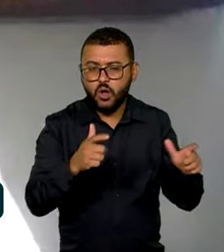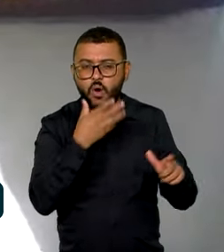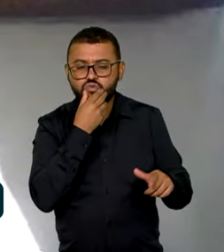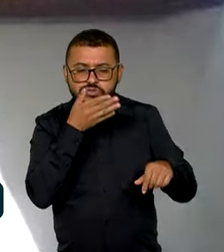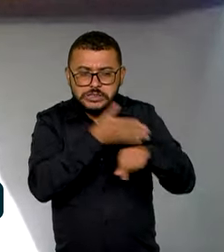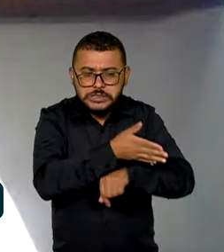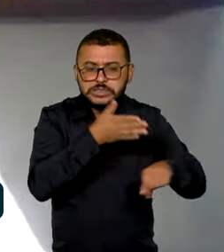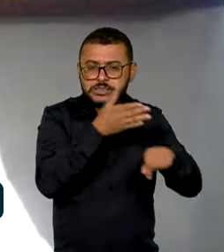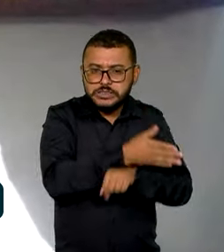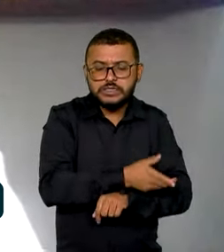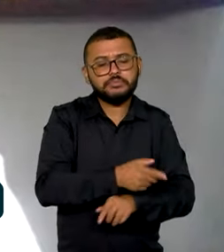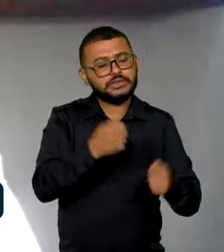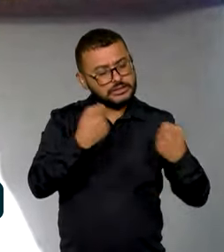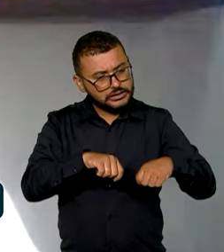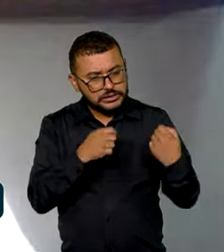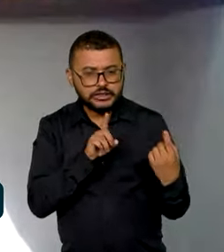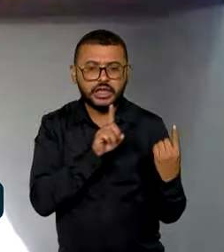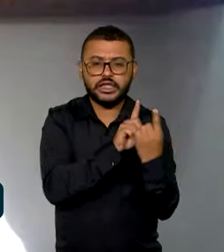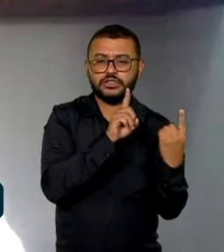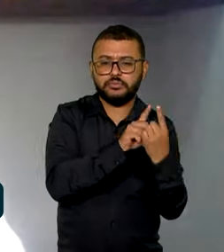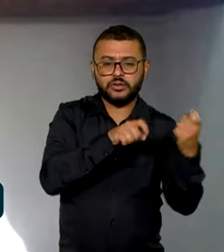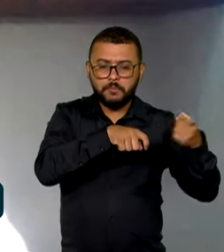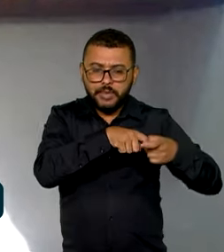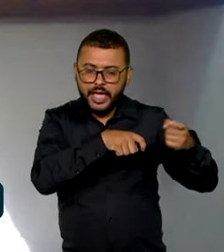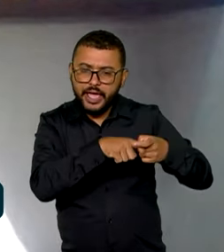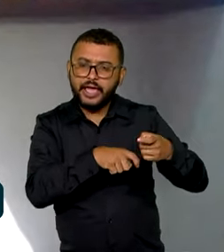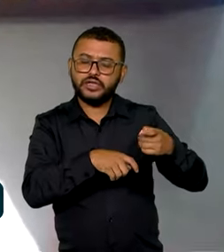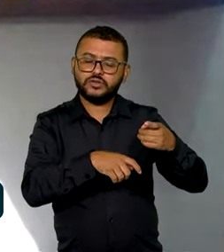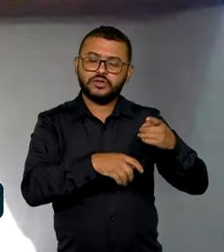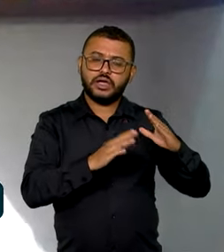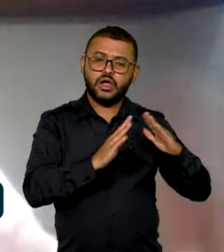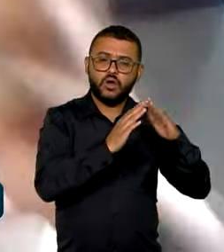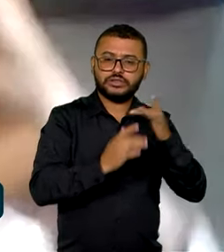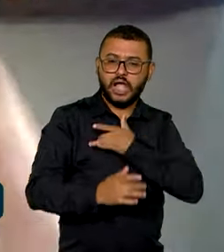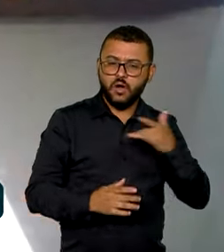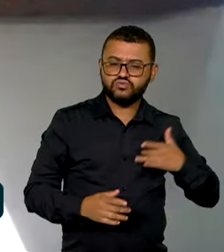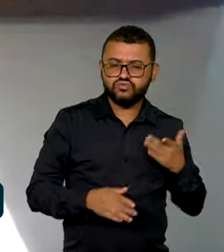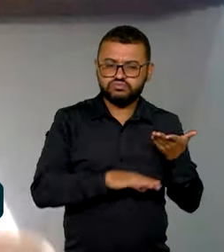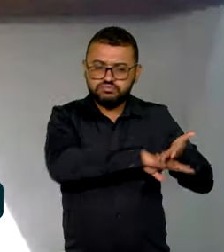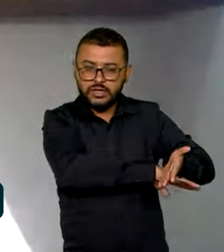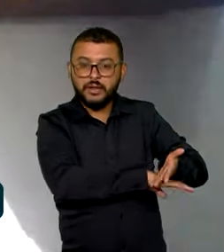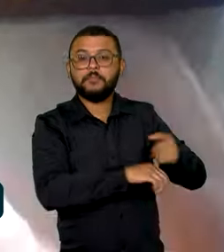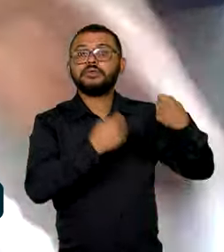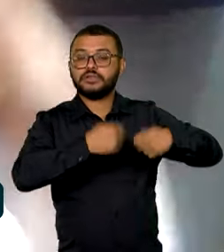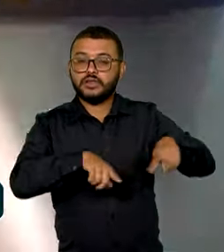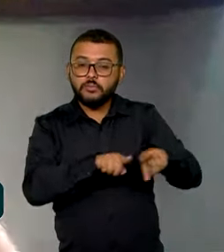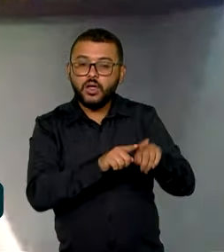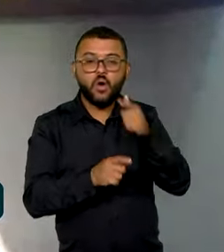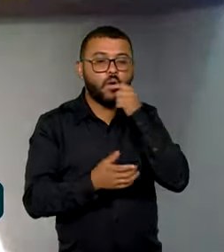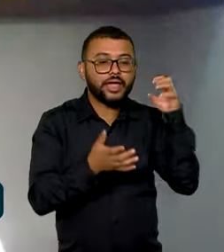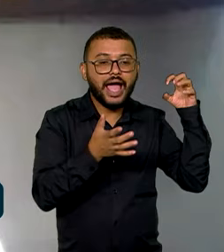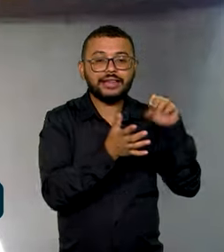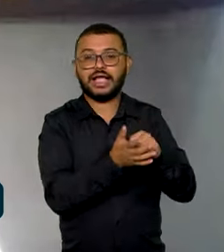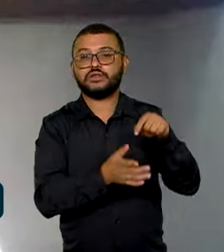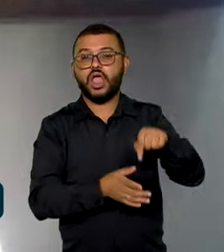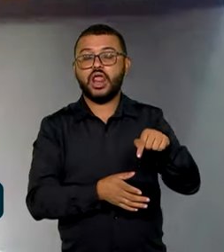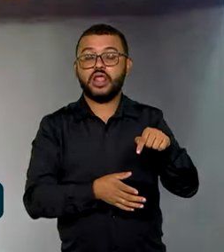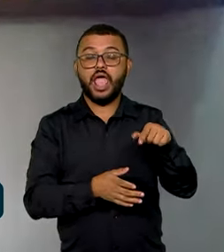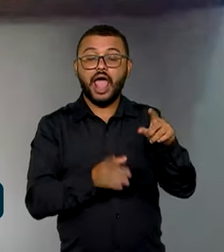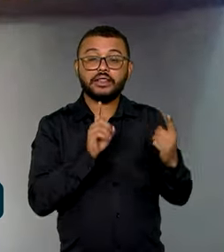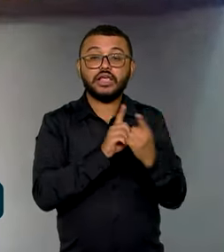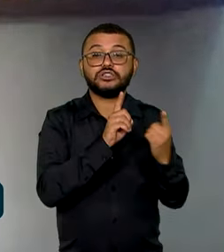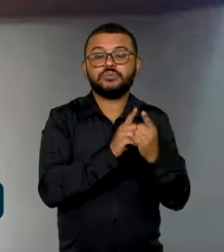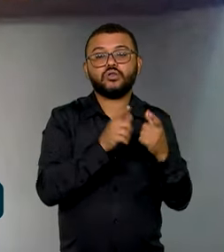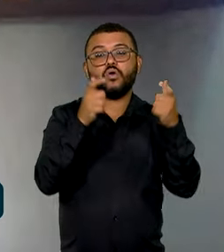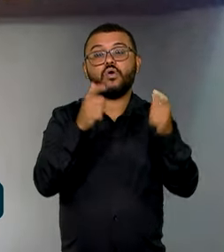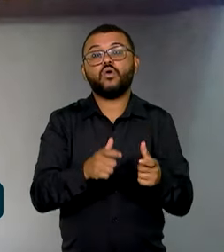fazerem mais atendimentos, buscarem mais as unidades básicas de saúde e também serem cadastrados para serem atendidos